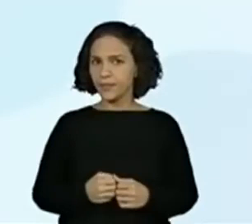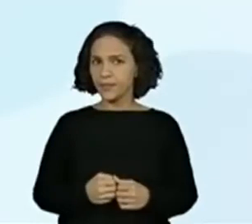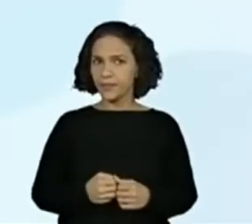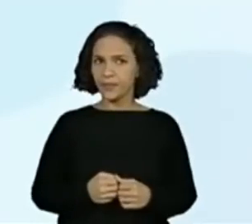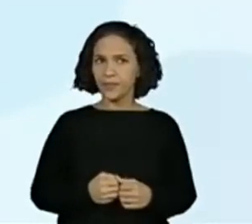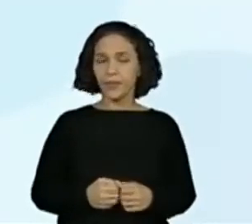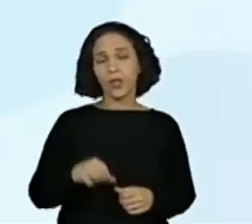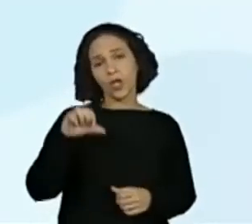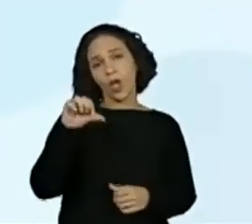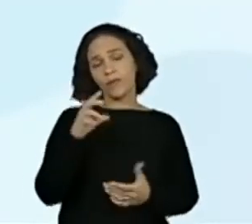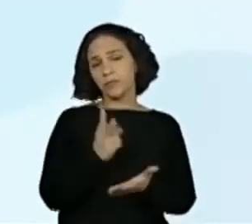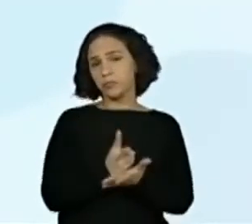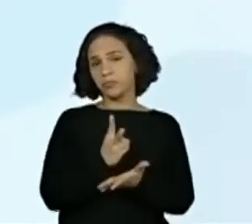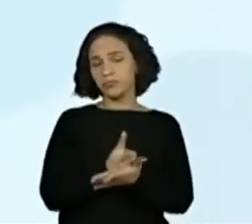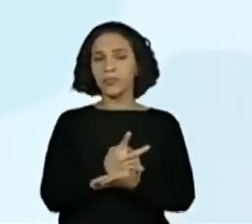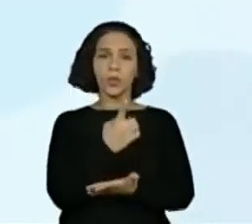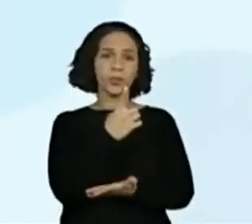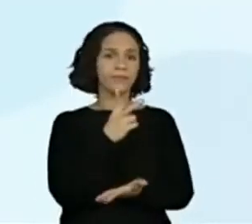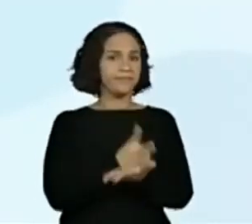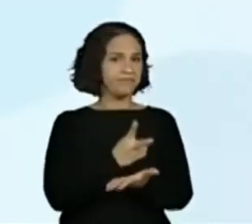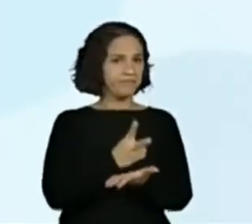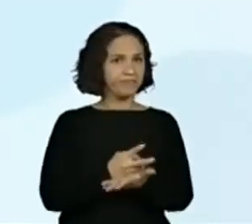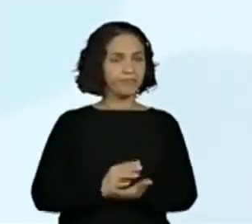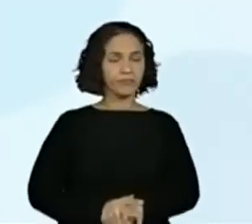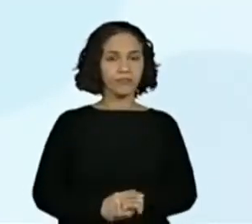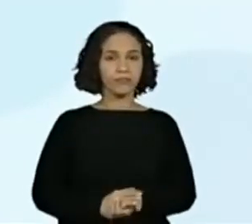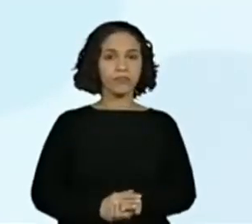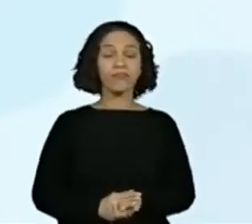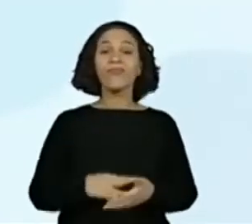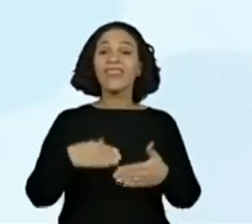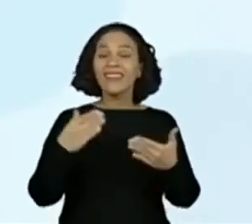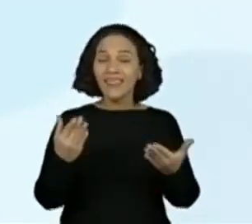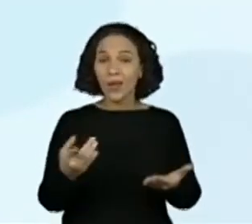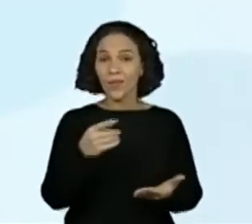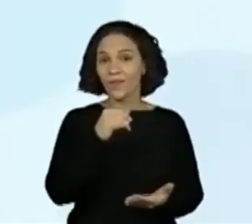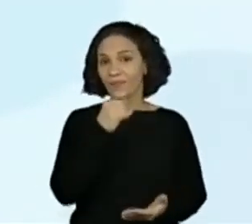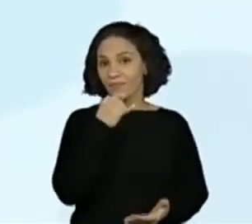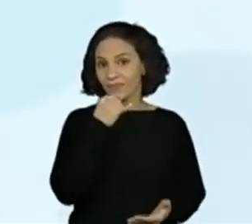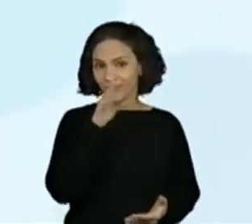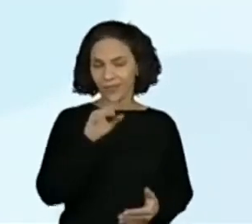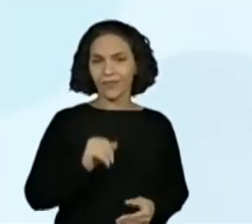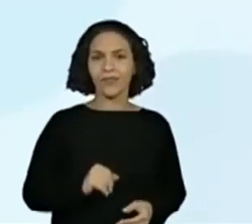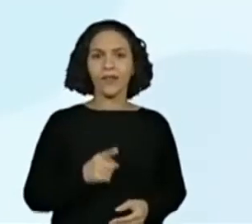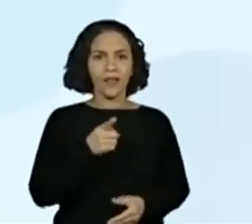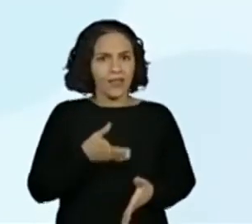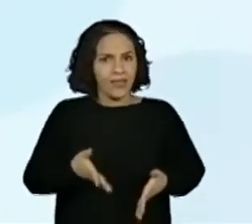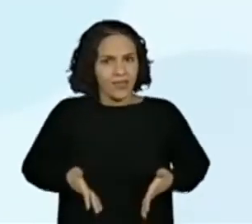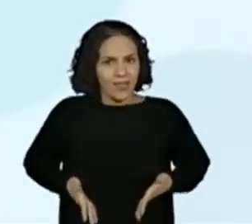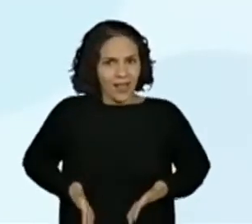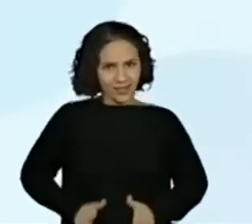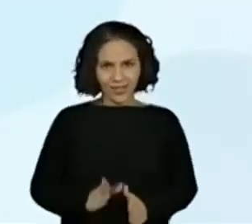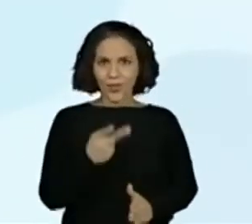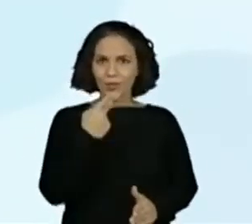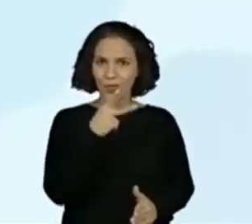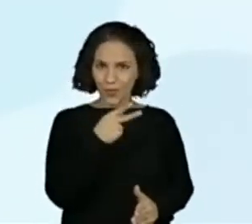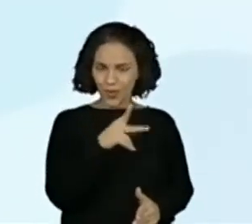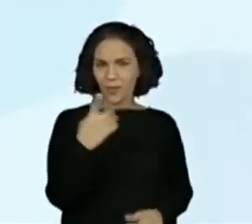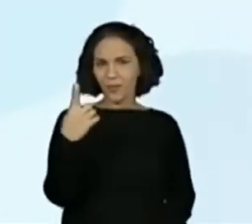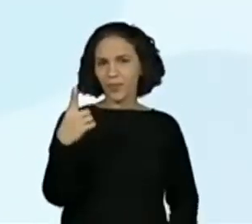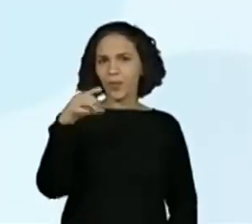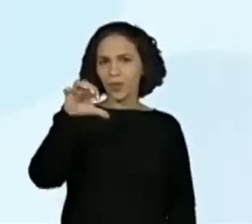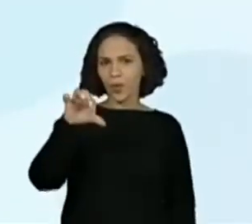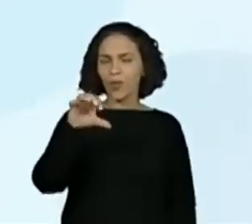Eu desço esse 9 e esse 1. Vamos lá? Se eu pegar o ano de nascimento do Cândido Portinari,